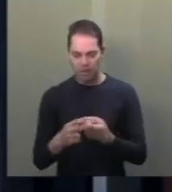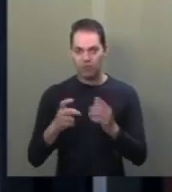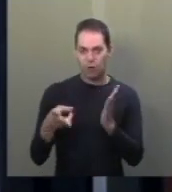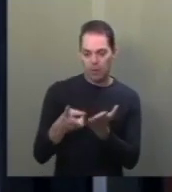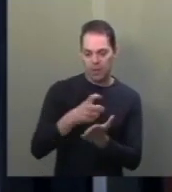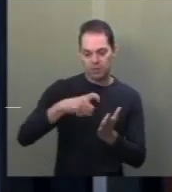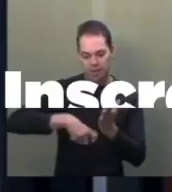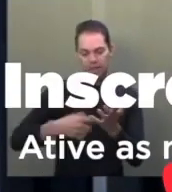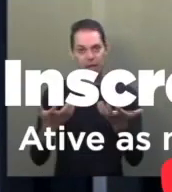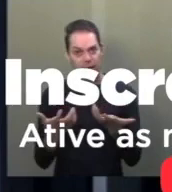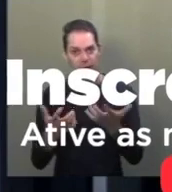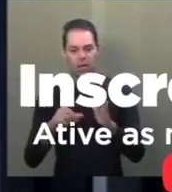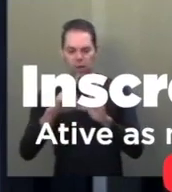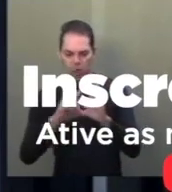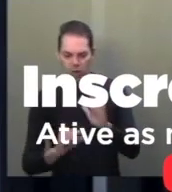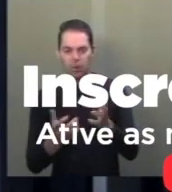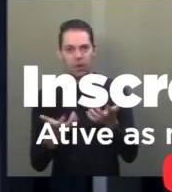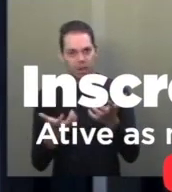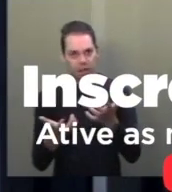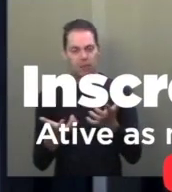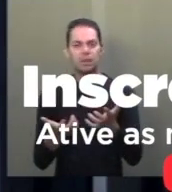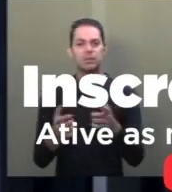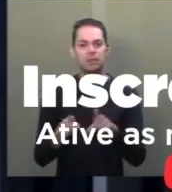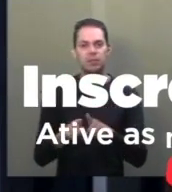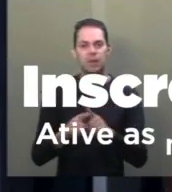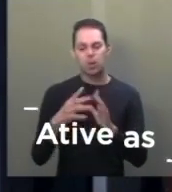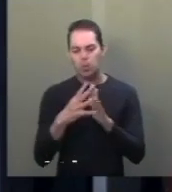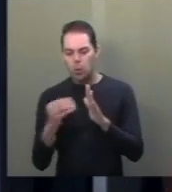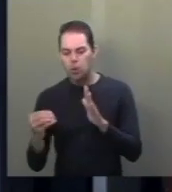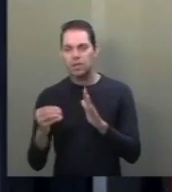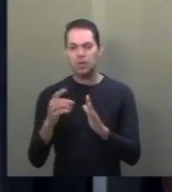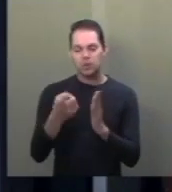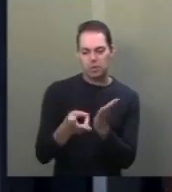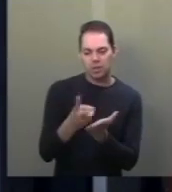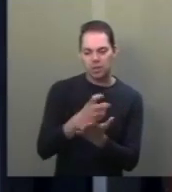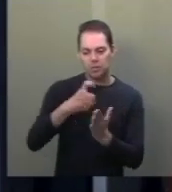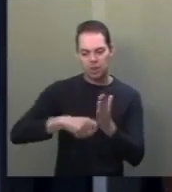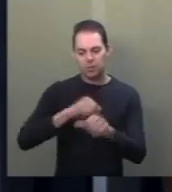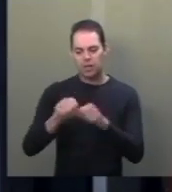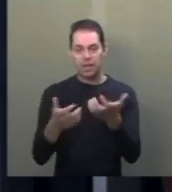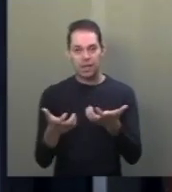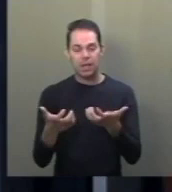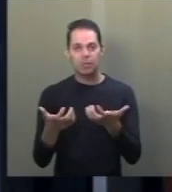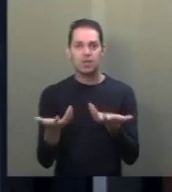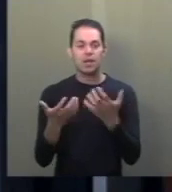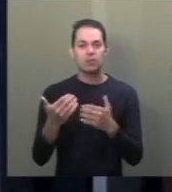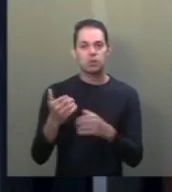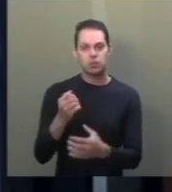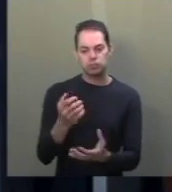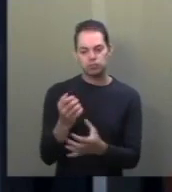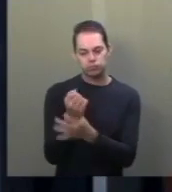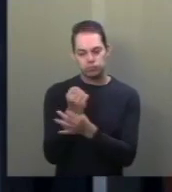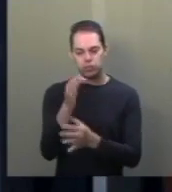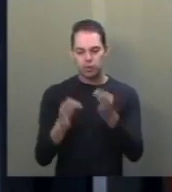tributar menos no consumo, simplificar o modelo tributário, oferecer maior segurança jurídica,